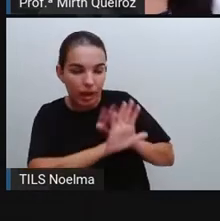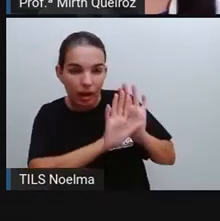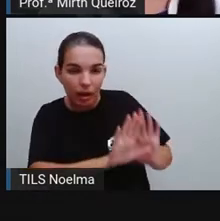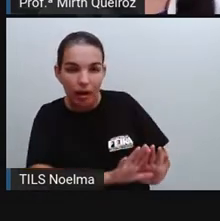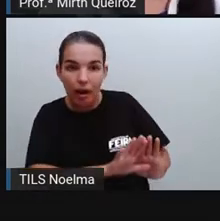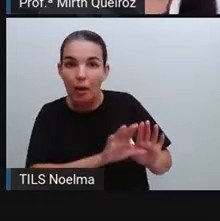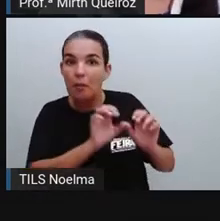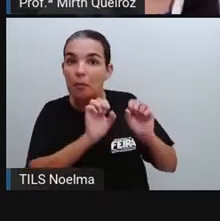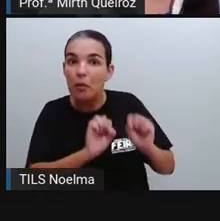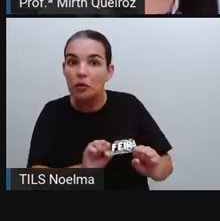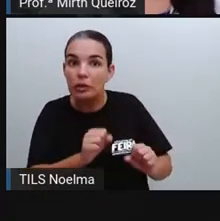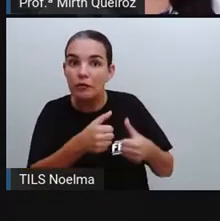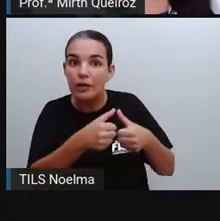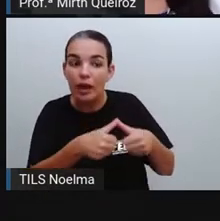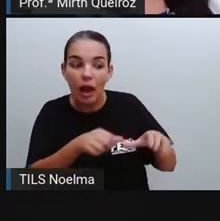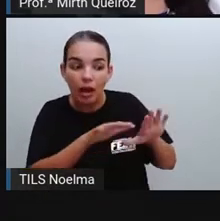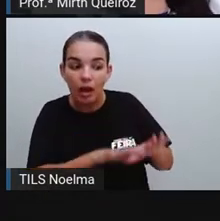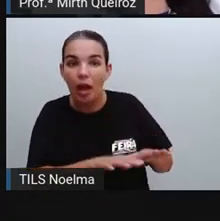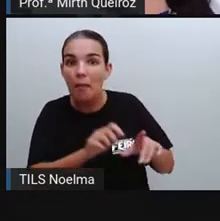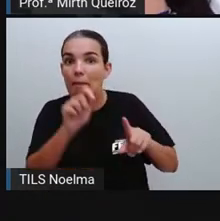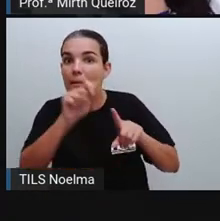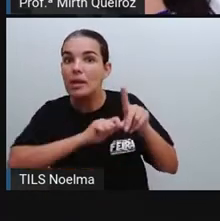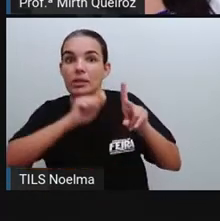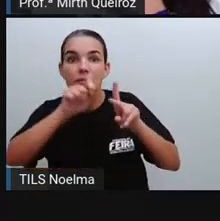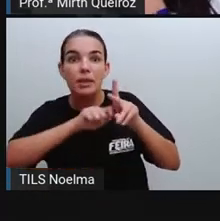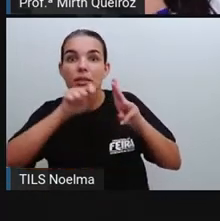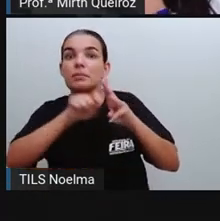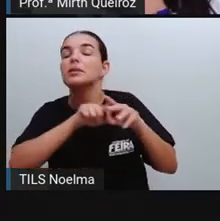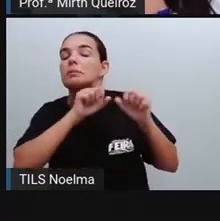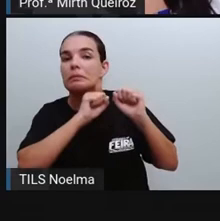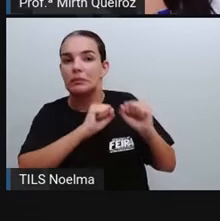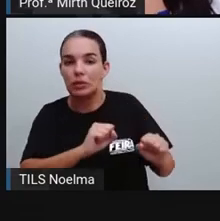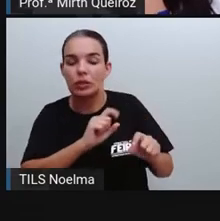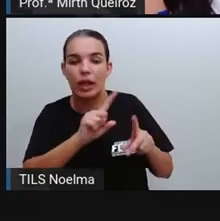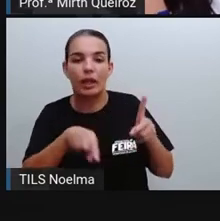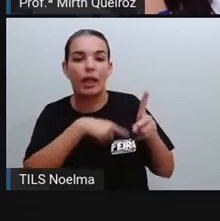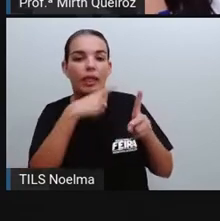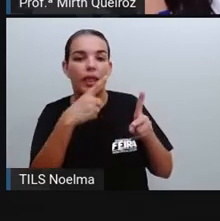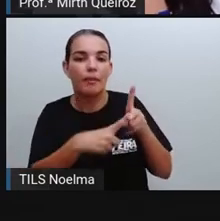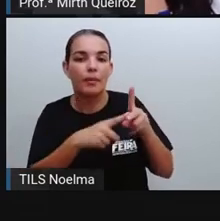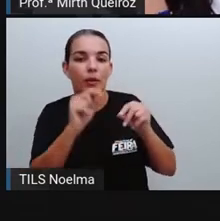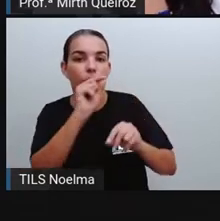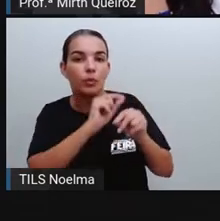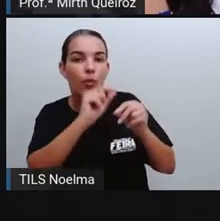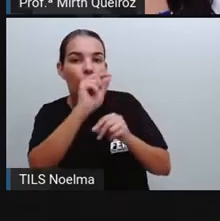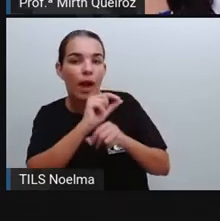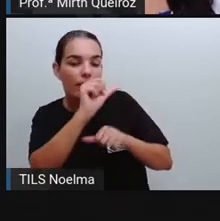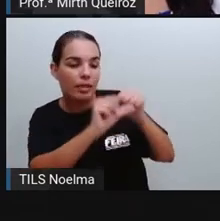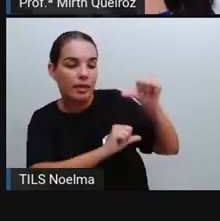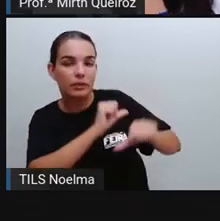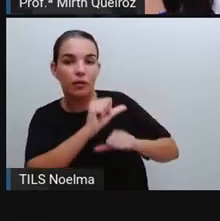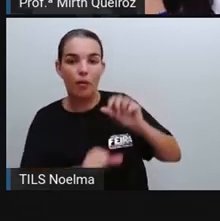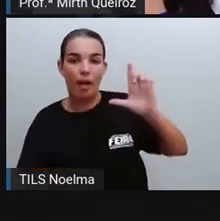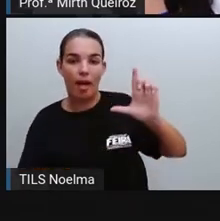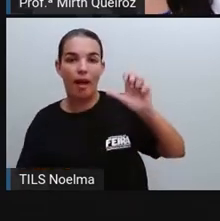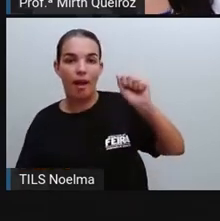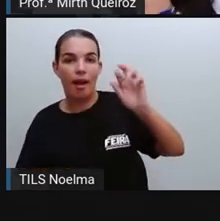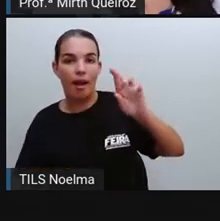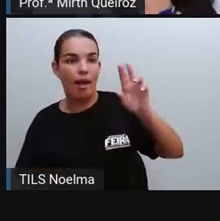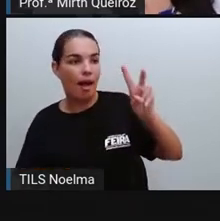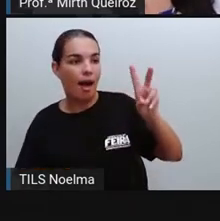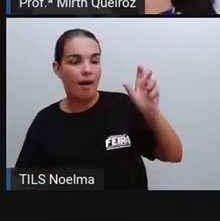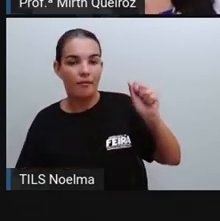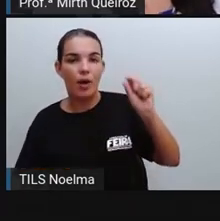podem durar até meses, certo? Depois desses ovos, eles vão ser transformados aí em larva.